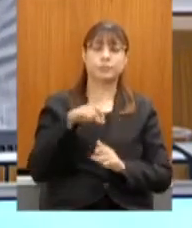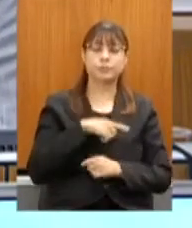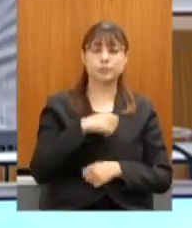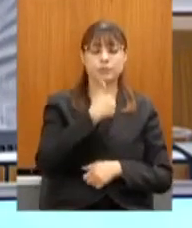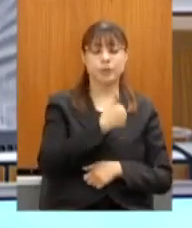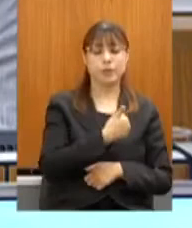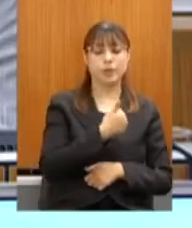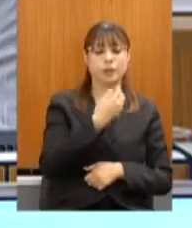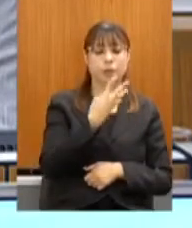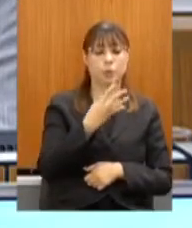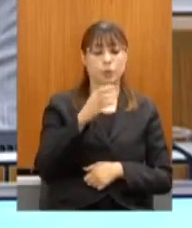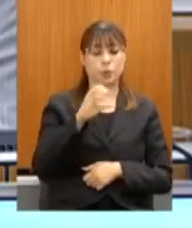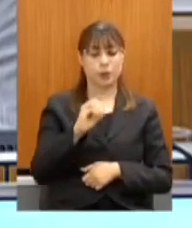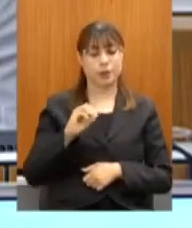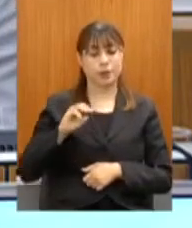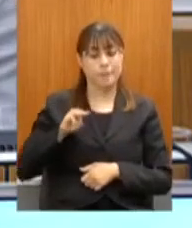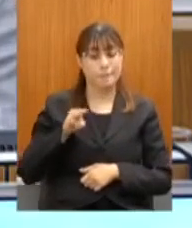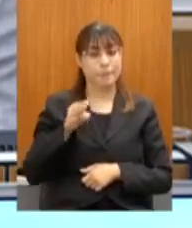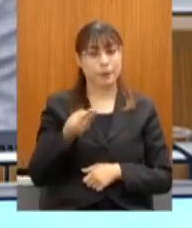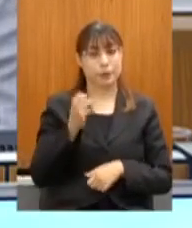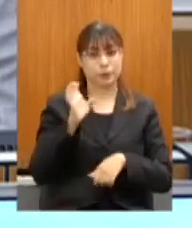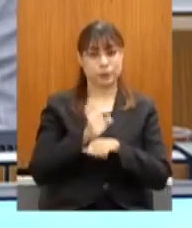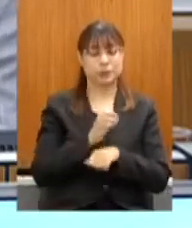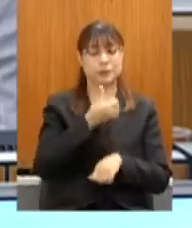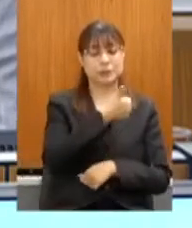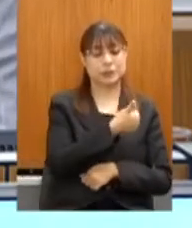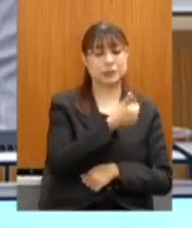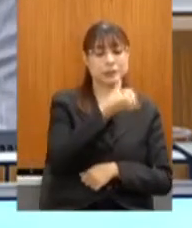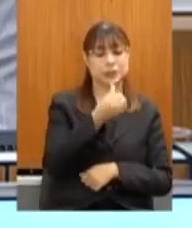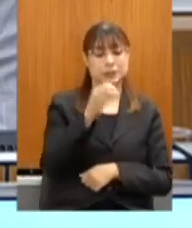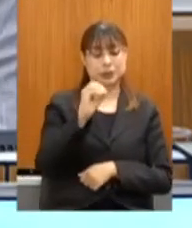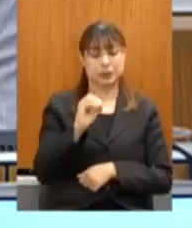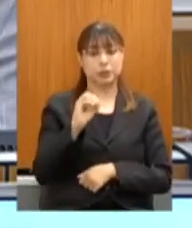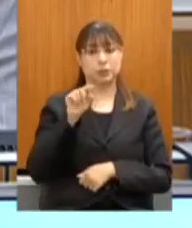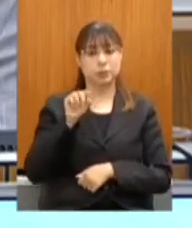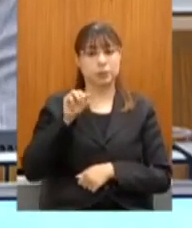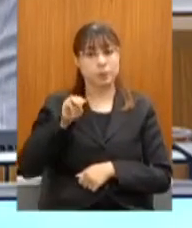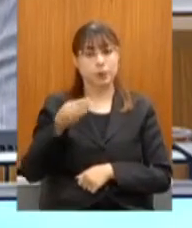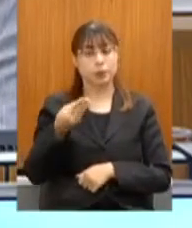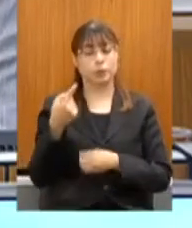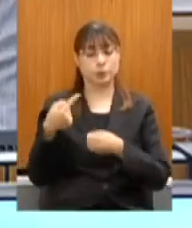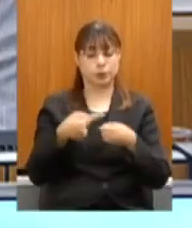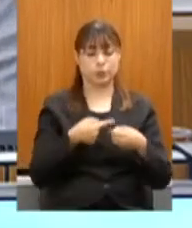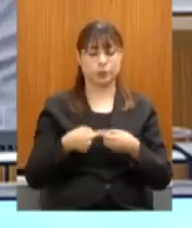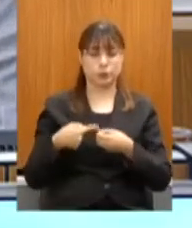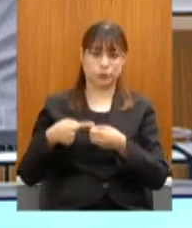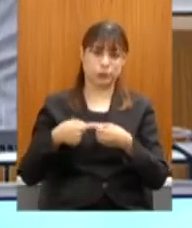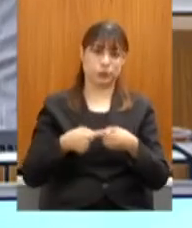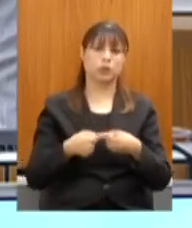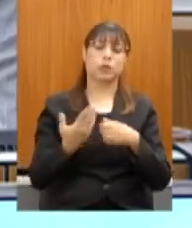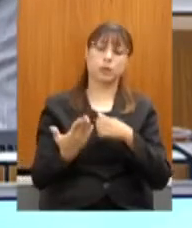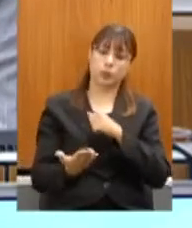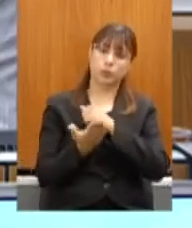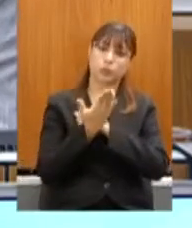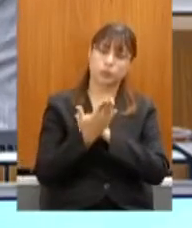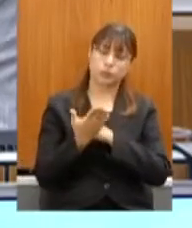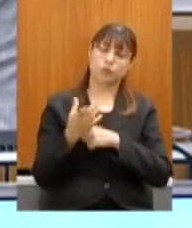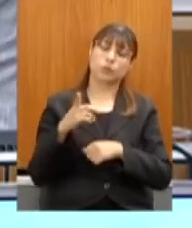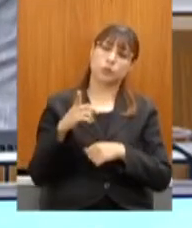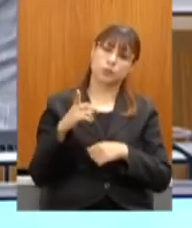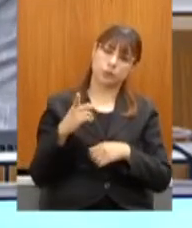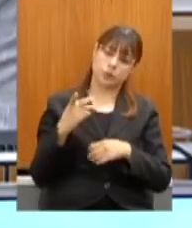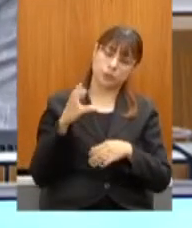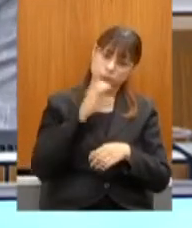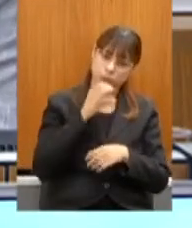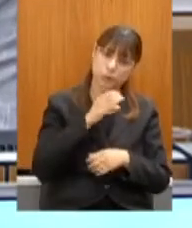milhões para o Estado e 160 milhões para os municípios. Tivemos auxílio emergencial que estamos